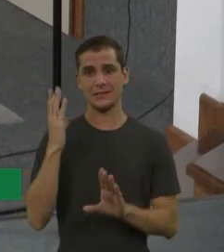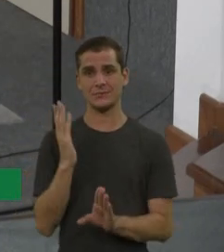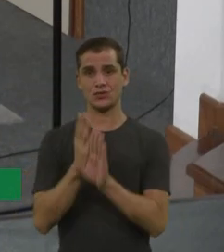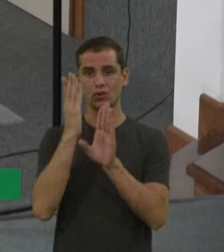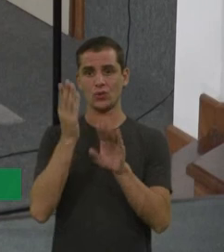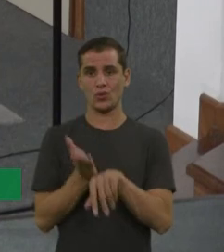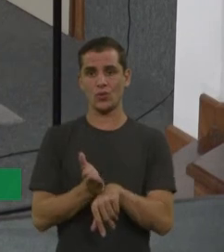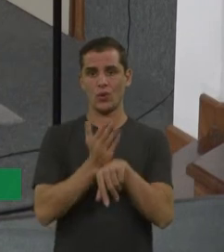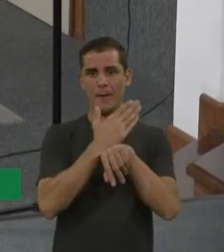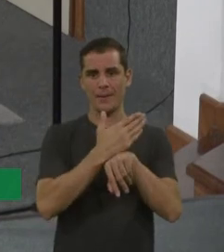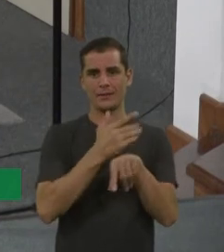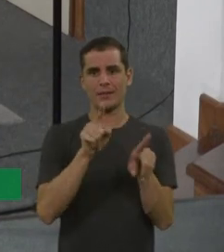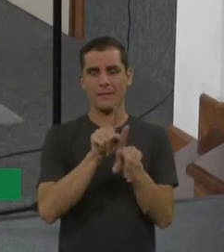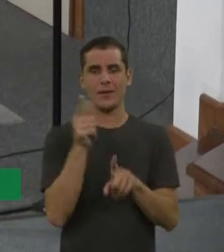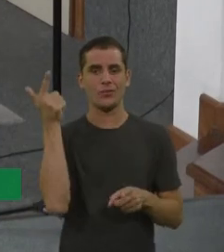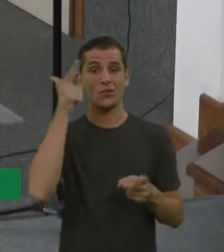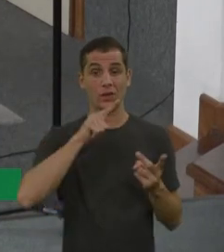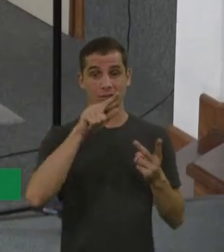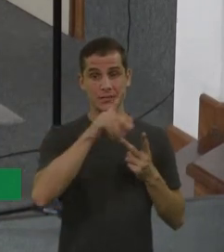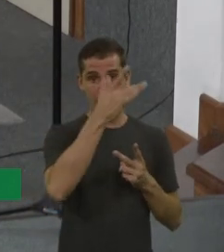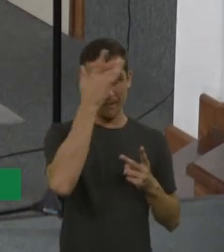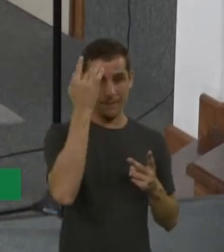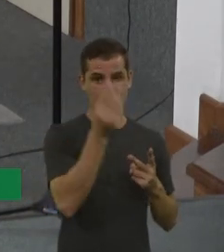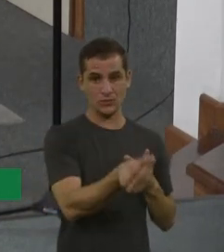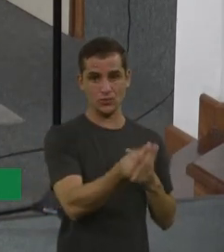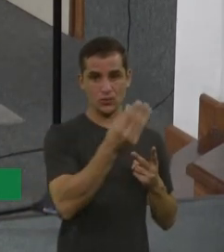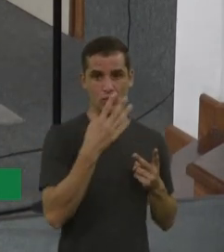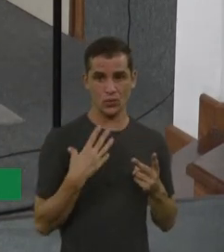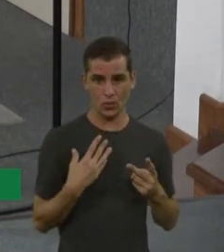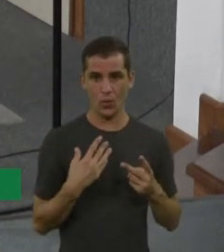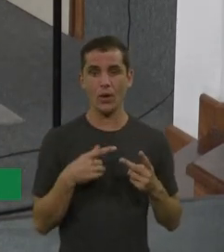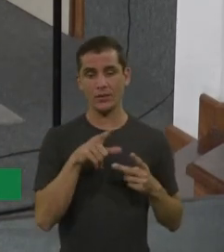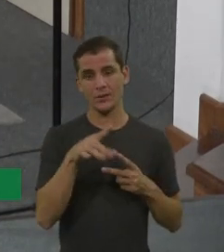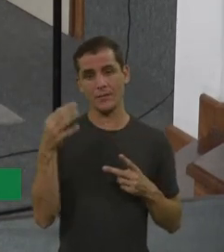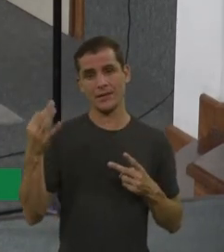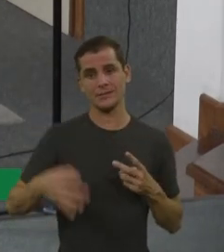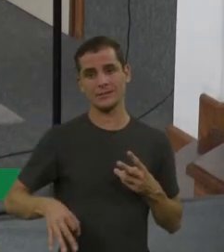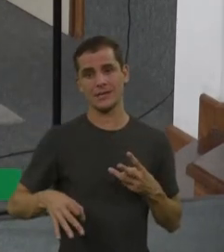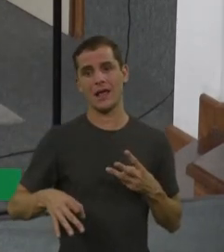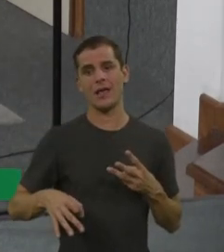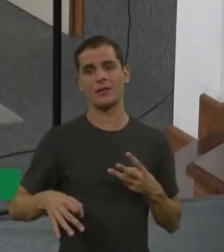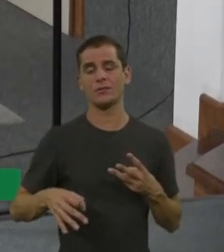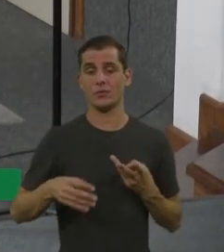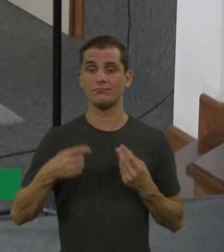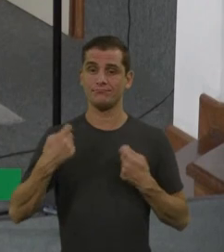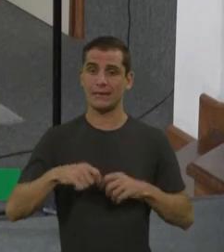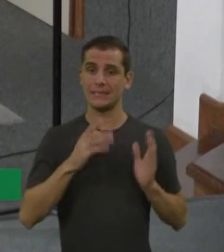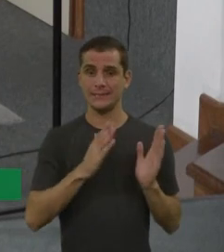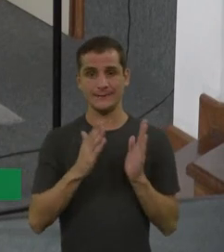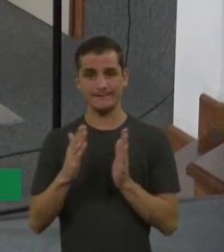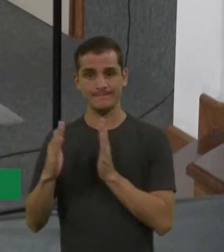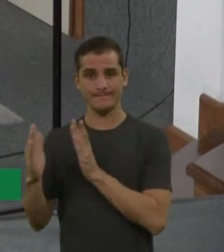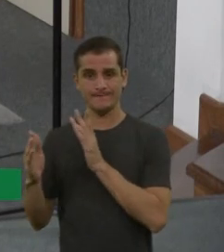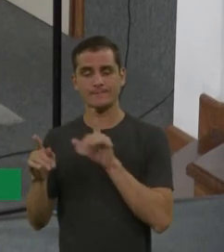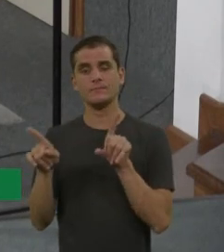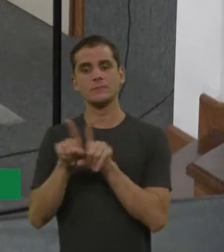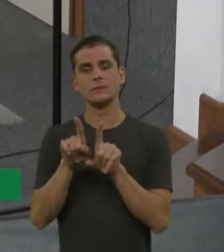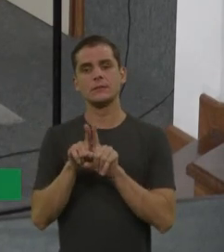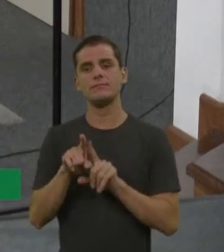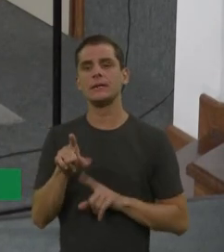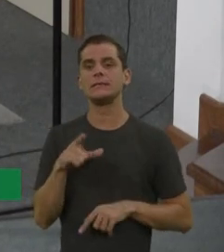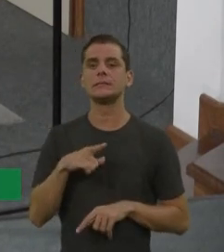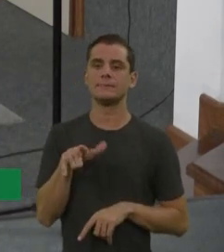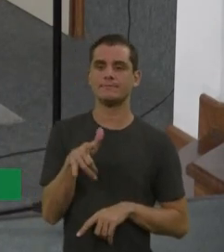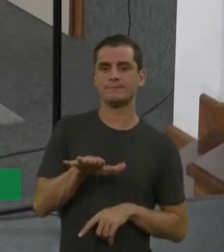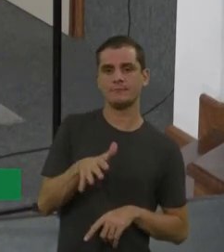e ainda dar certo, né? Que aí a gente pede ajuda pra hemato, né? A gente tem o fenótipo intermediário, que tem um